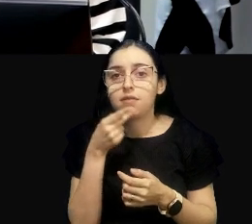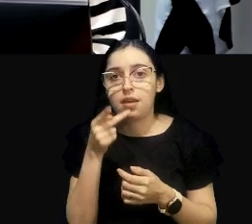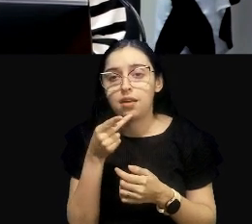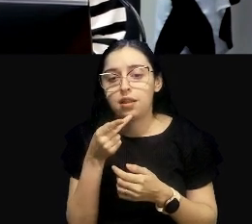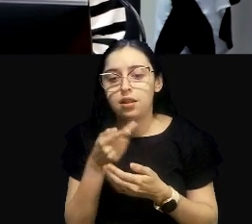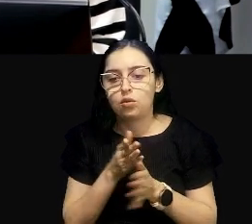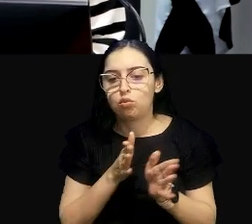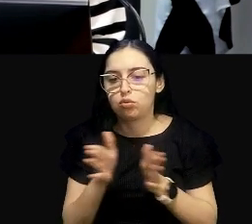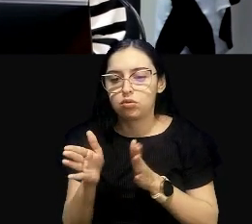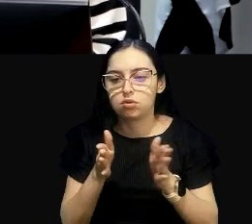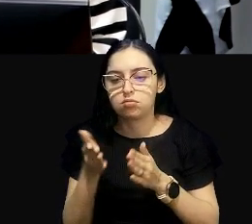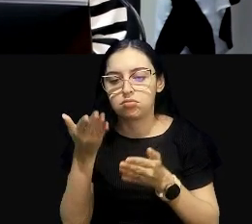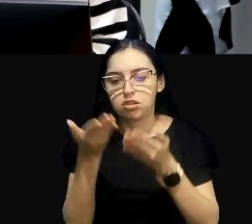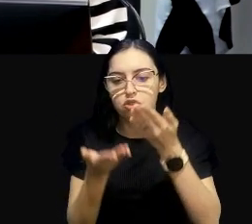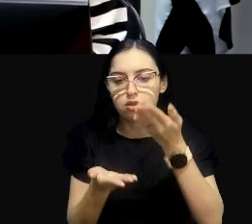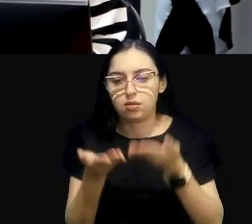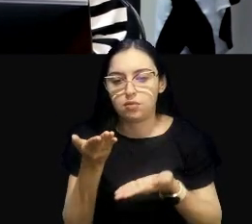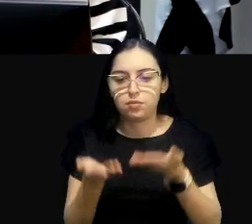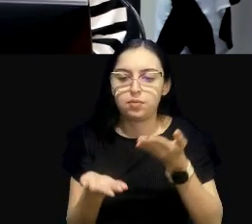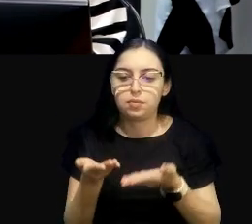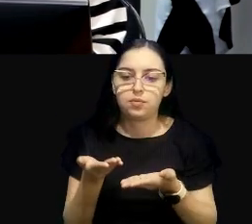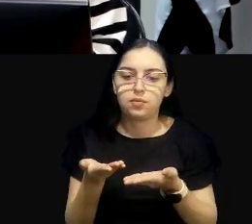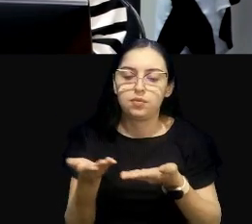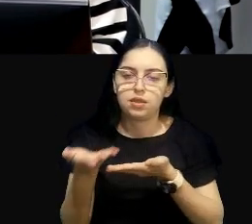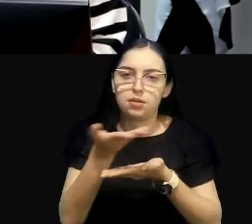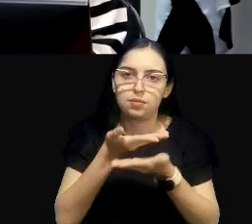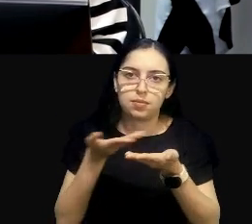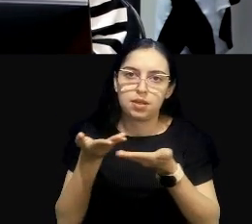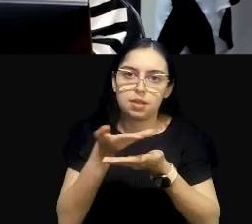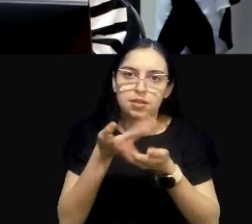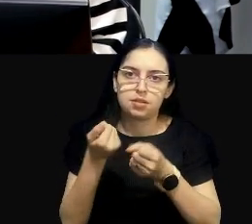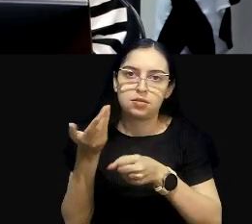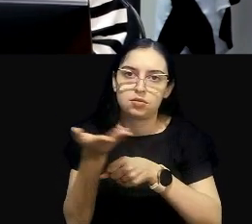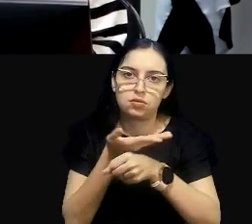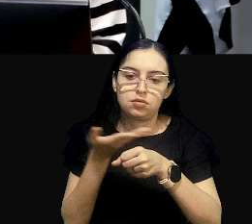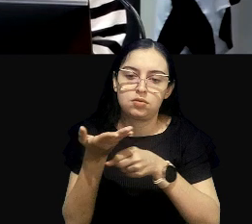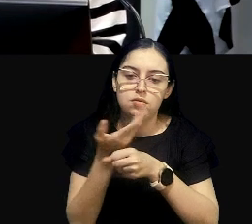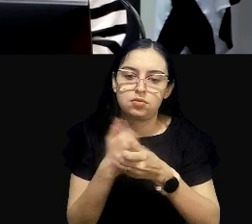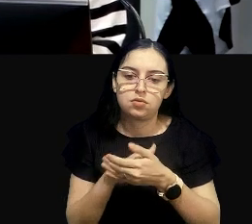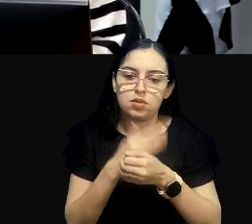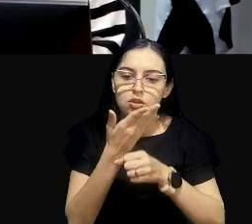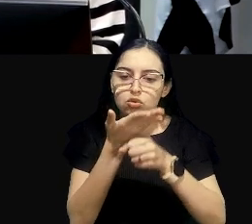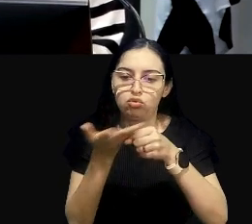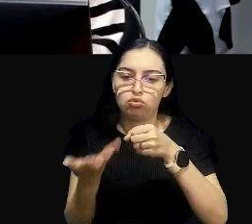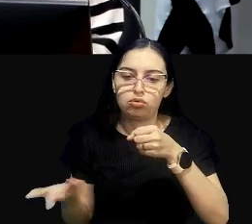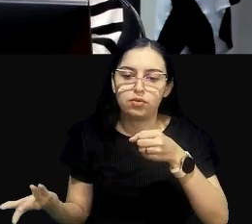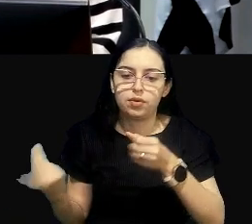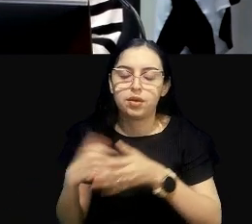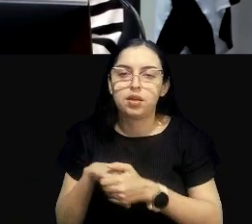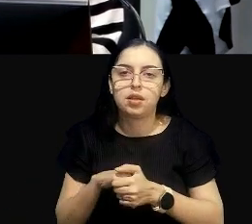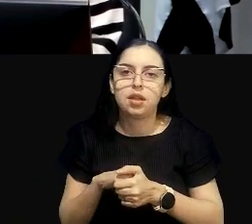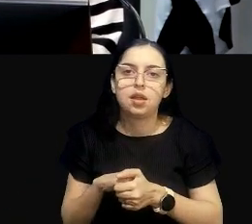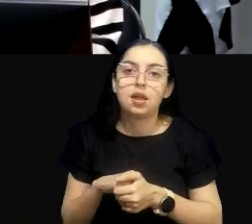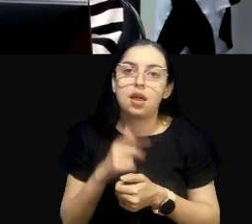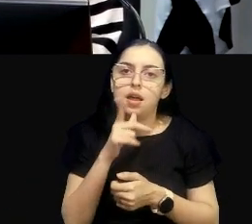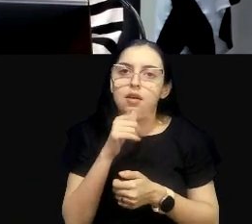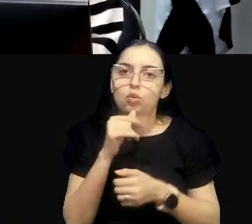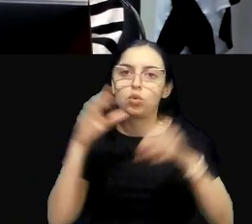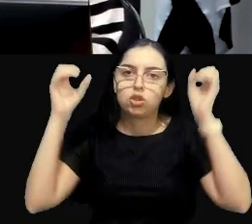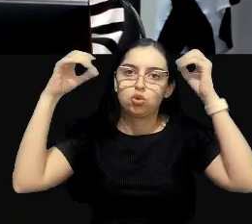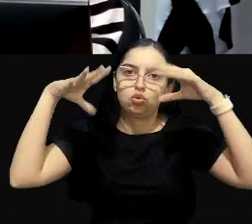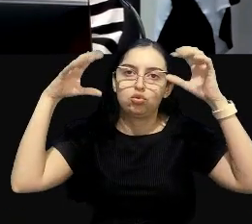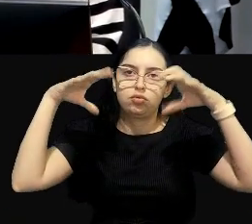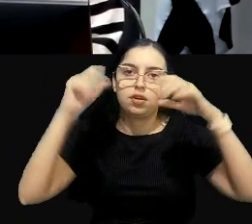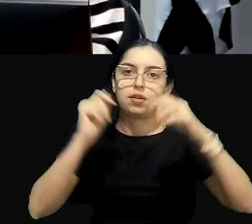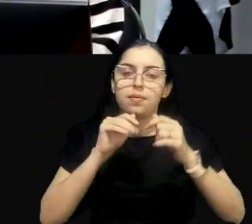o caimento superficial, o escoamento superficial da água da chuva vai